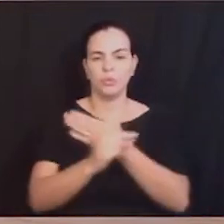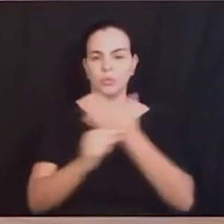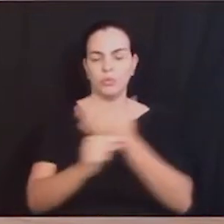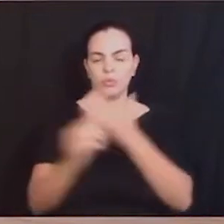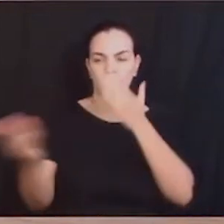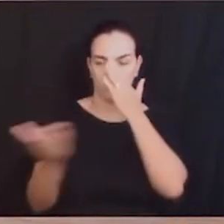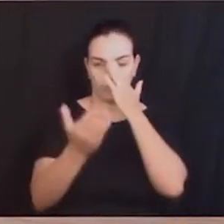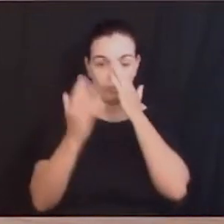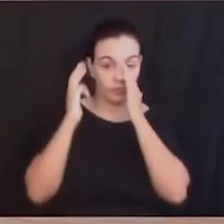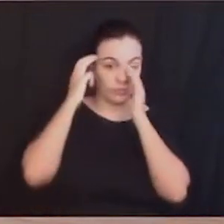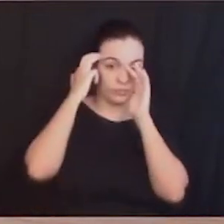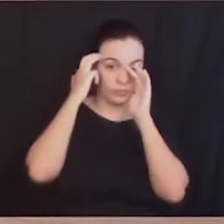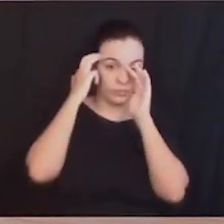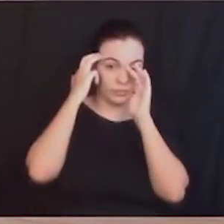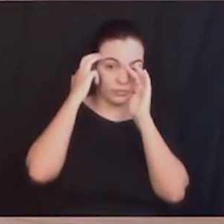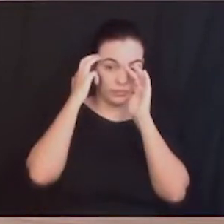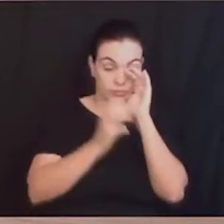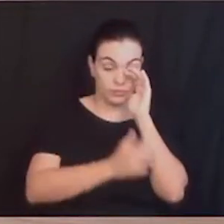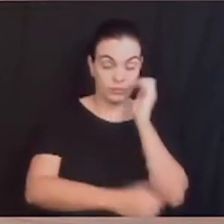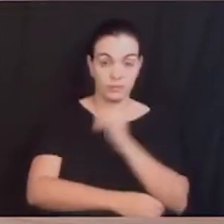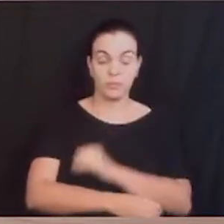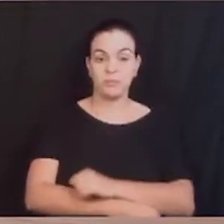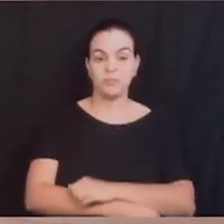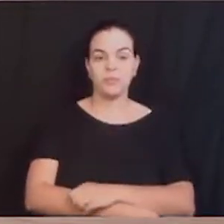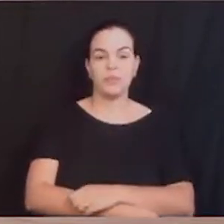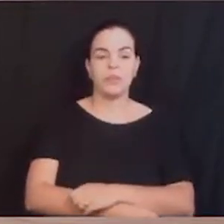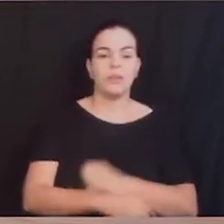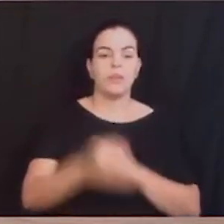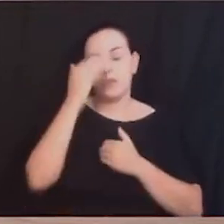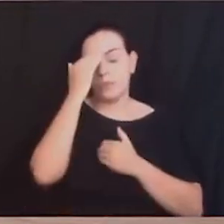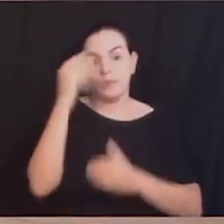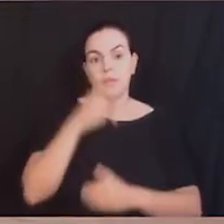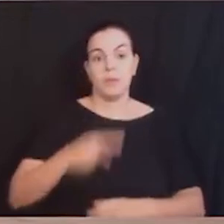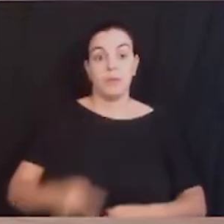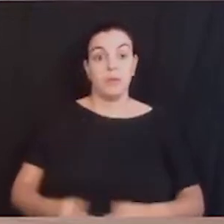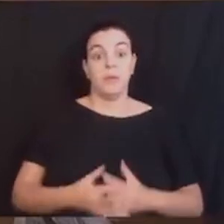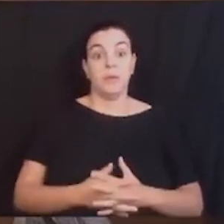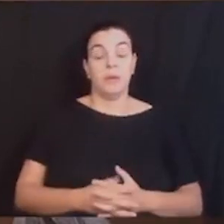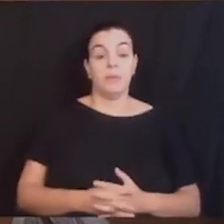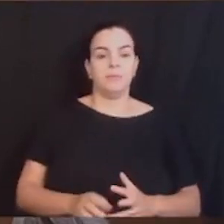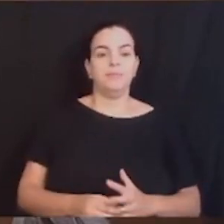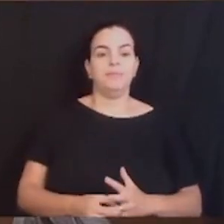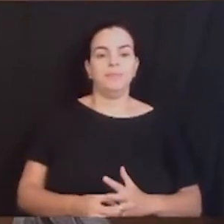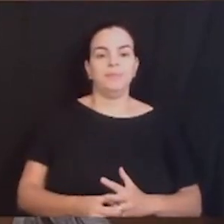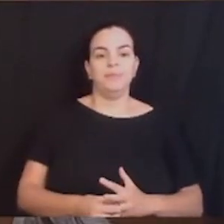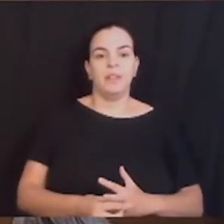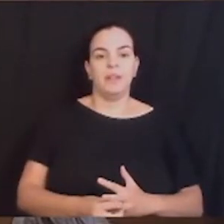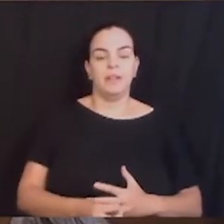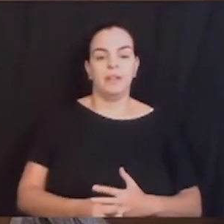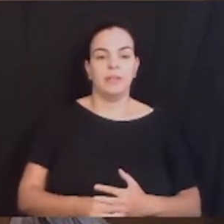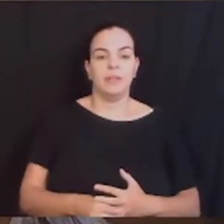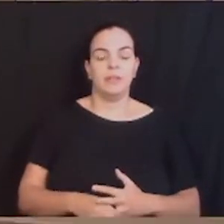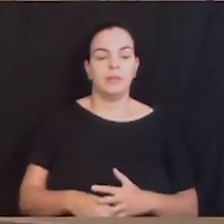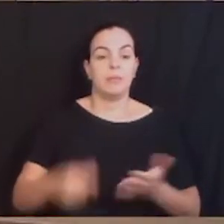vereador Dalton, bora com a palavra. Muito obrigado, senhor presidente. Pretendo ser breve. Senhor presidente, está marcado para o